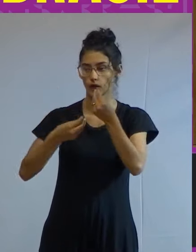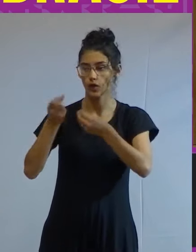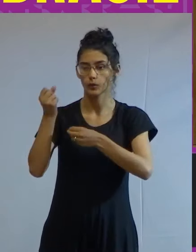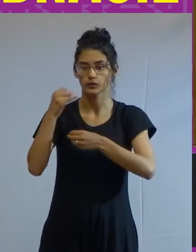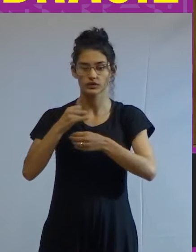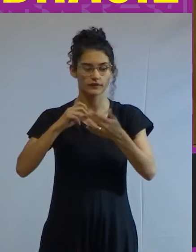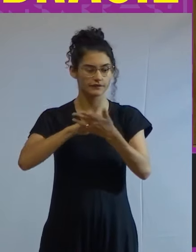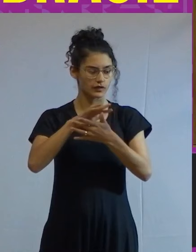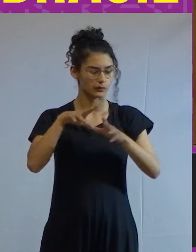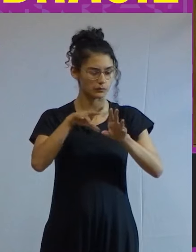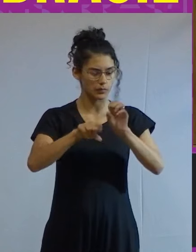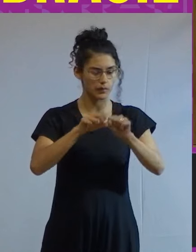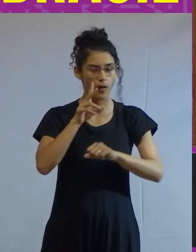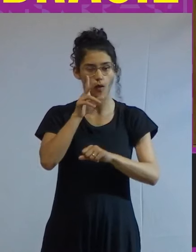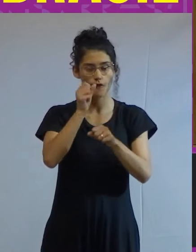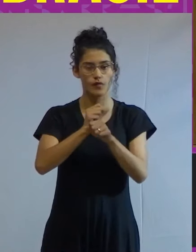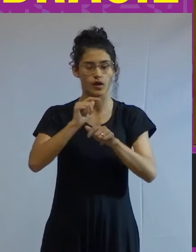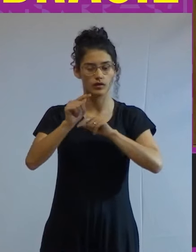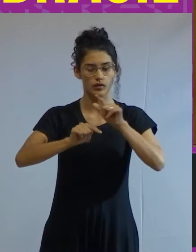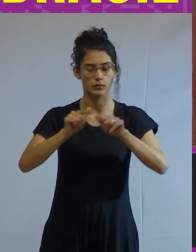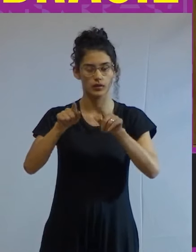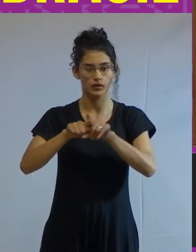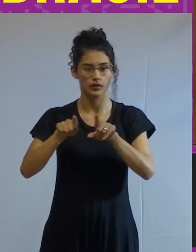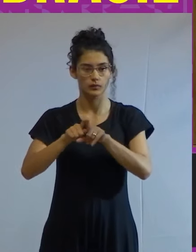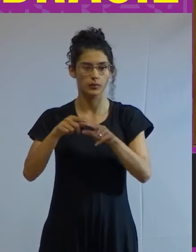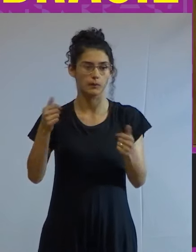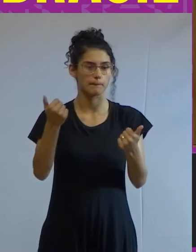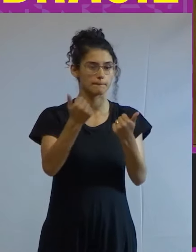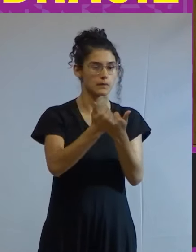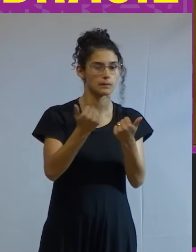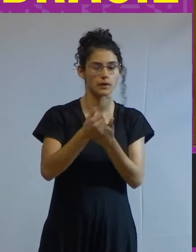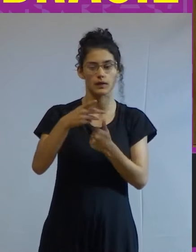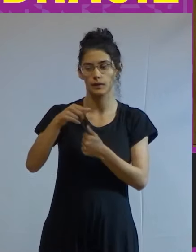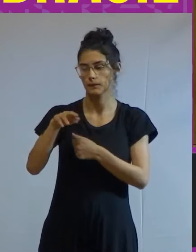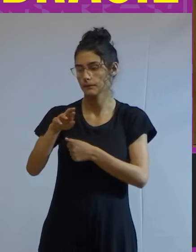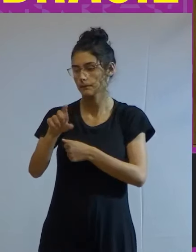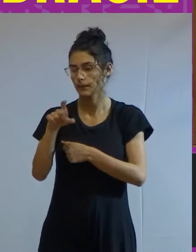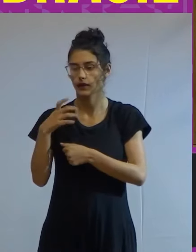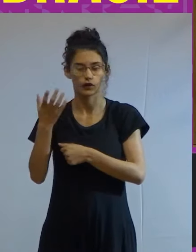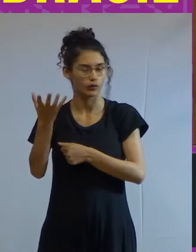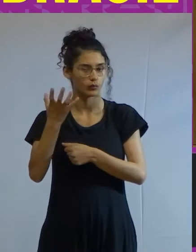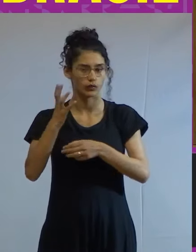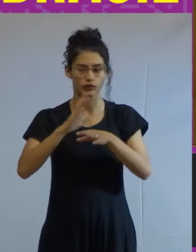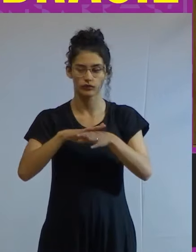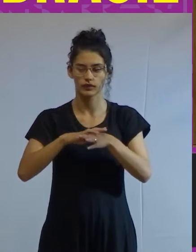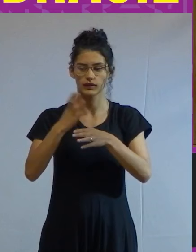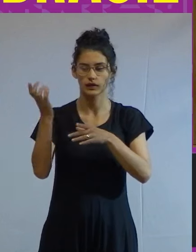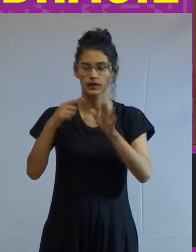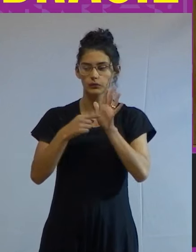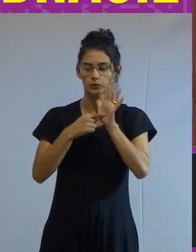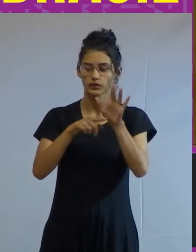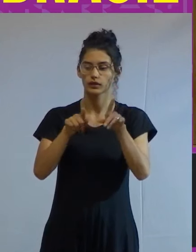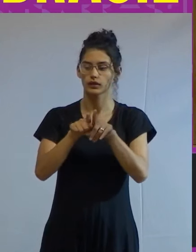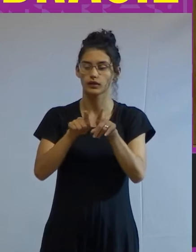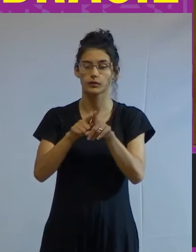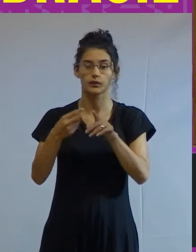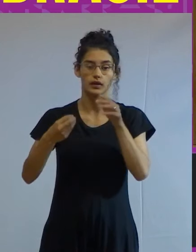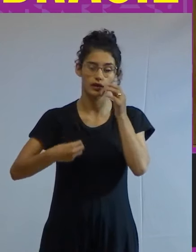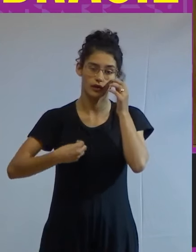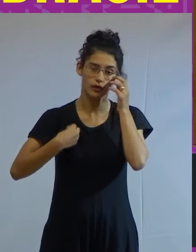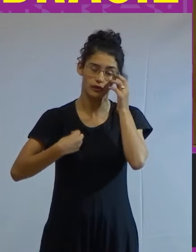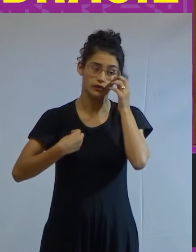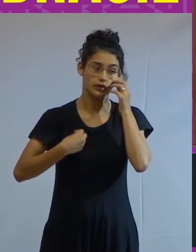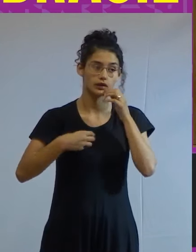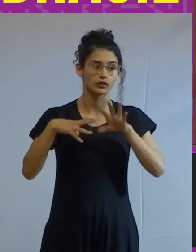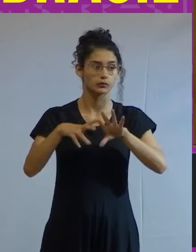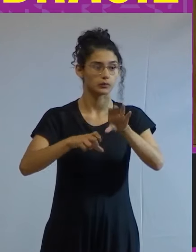superexploração da força de trabalho suposição que Marx não quis adotar pois queria demonstrar a existência de